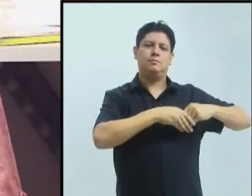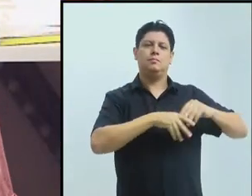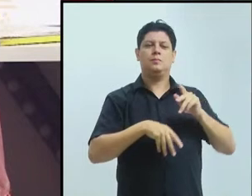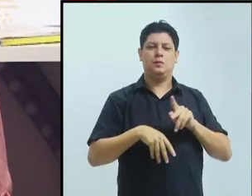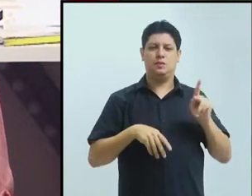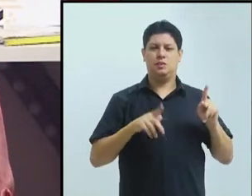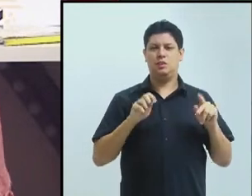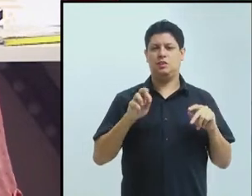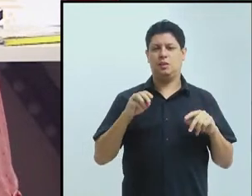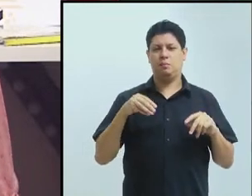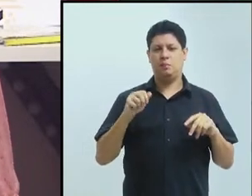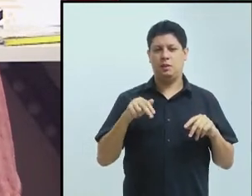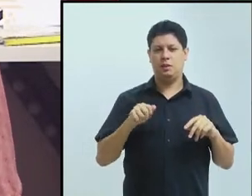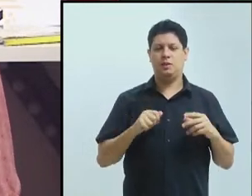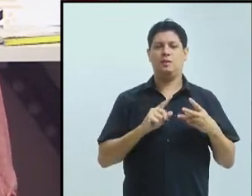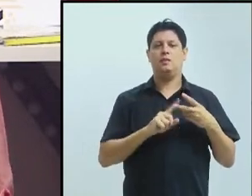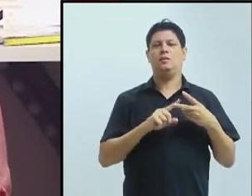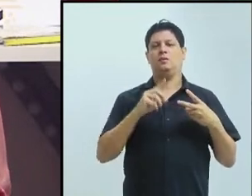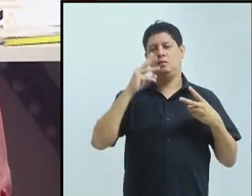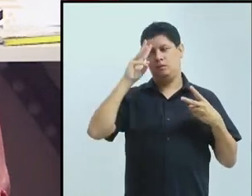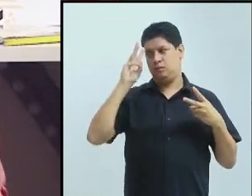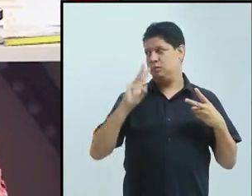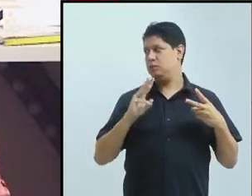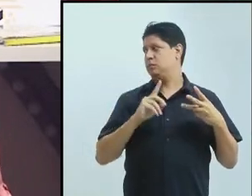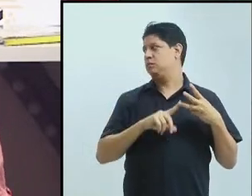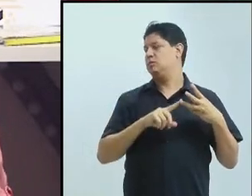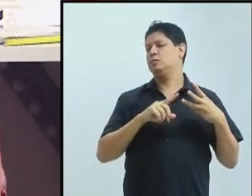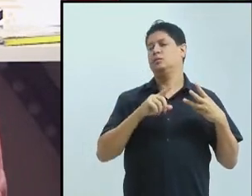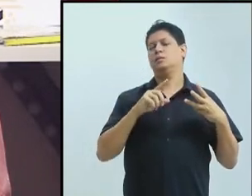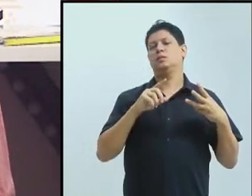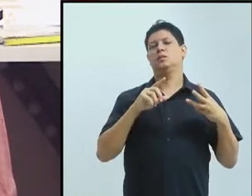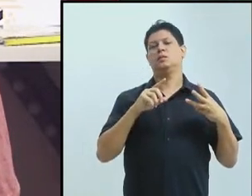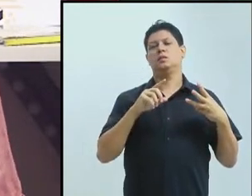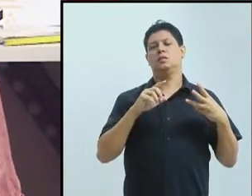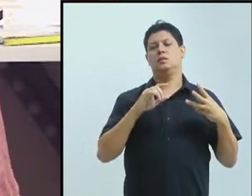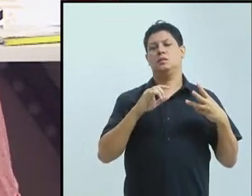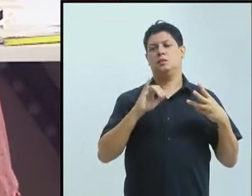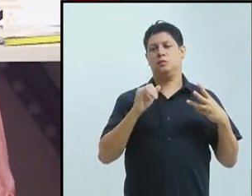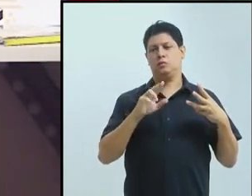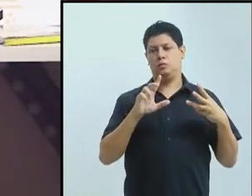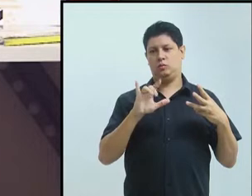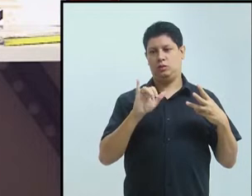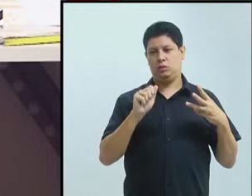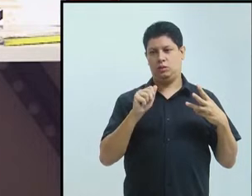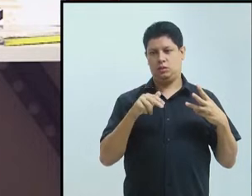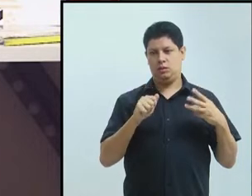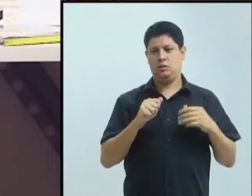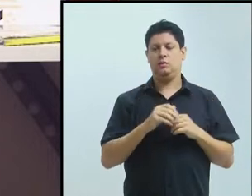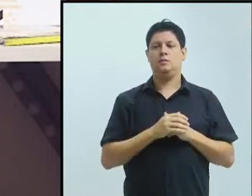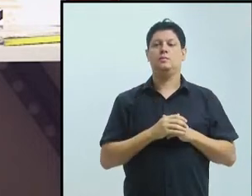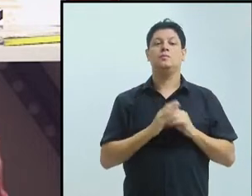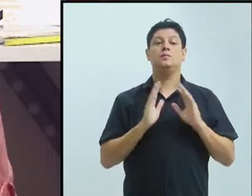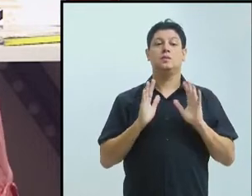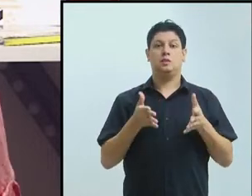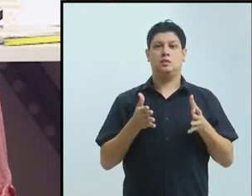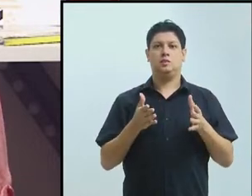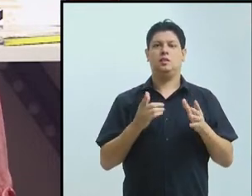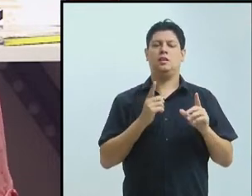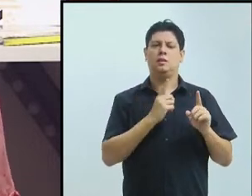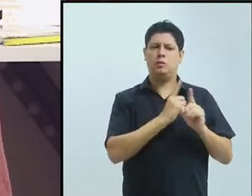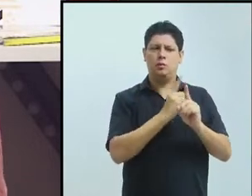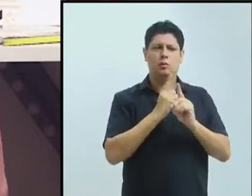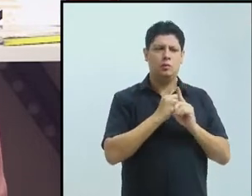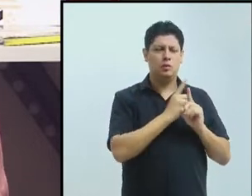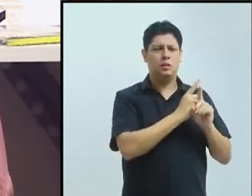ocasiões. A gente se vê pelo Google Meet, cruza nos corredores, mas difícil a gente conseguir passar um pouco mais de tempo